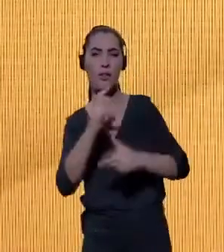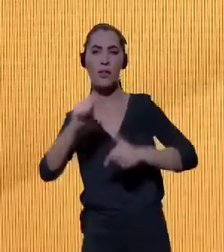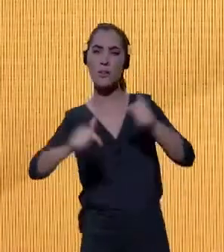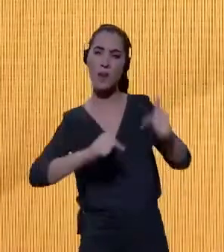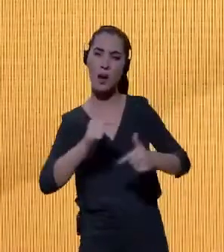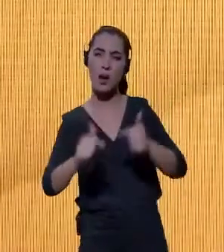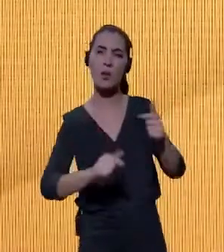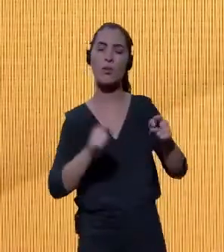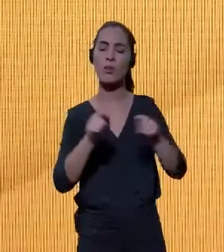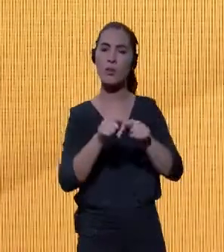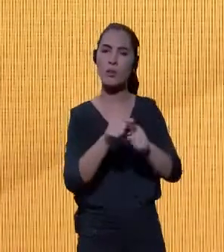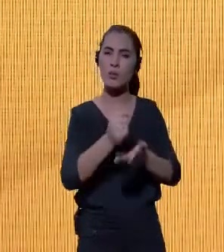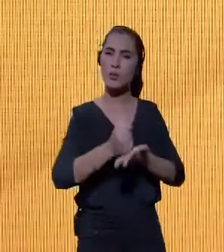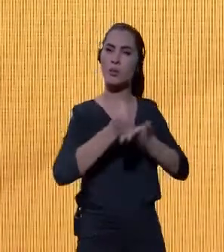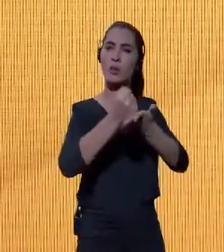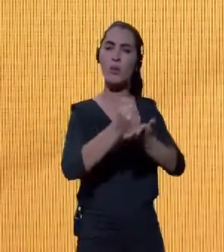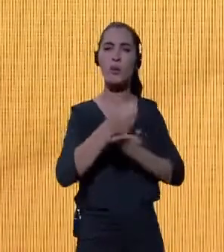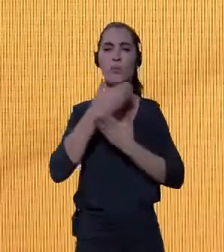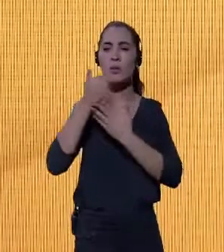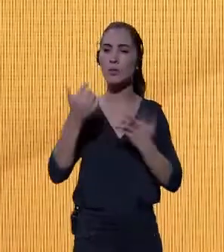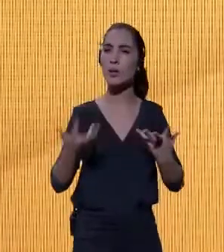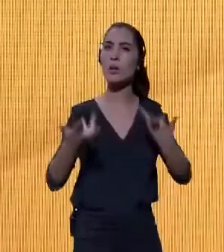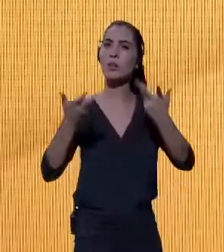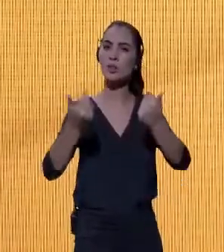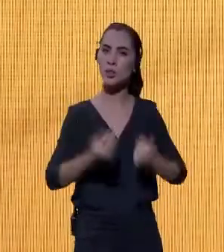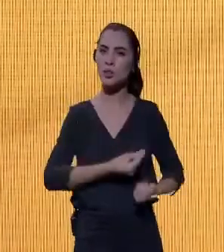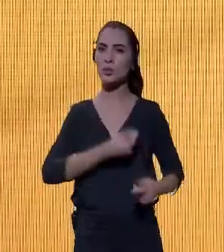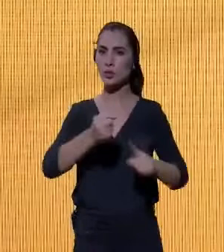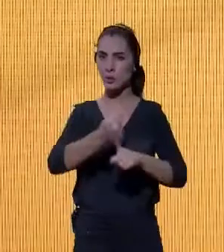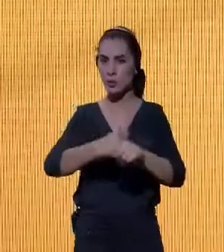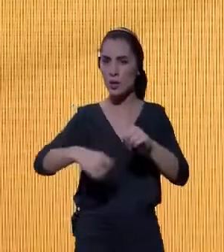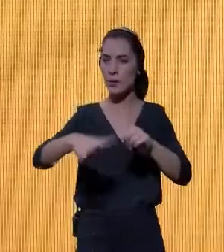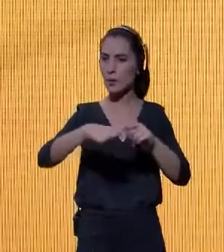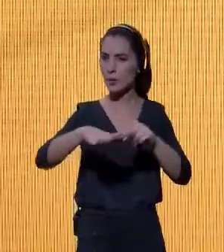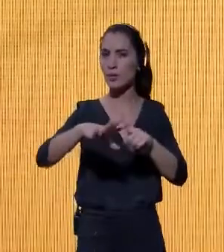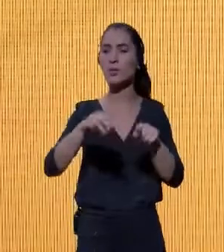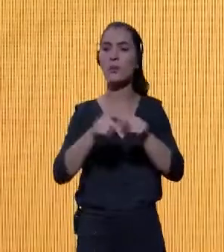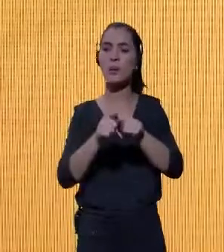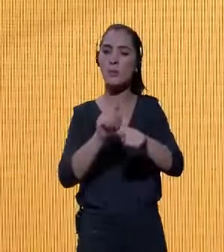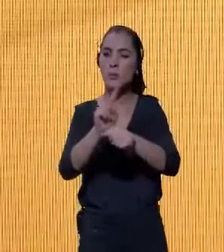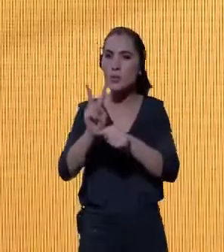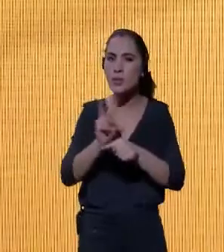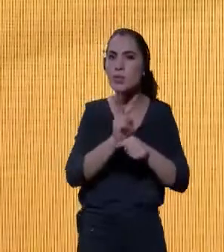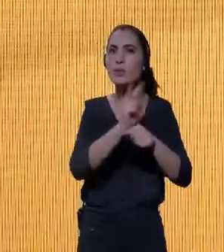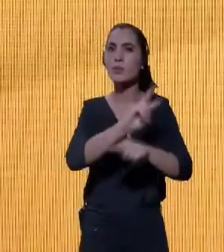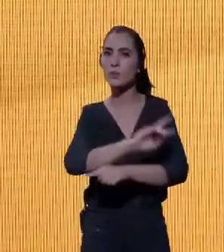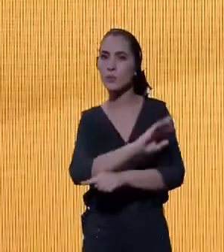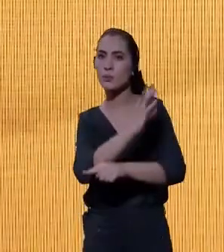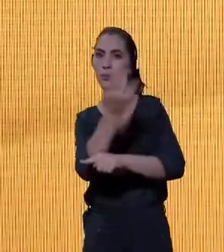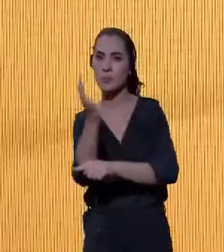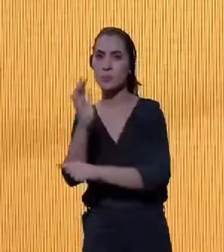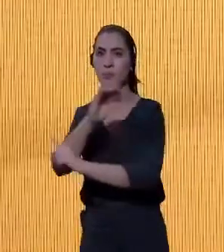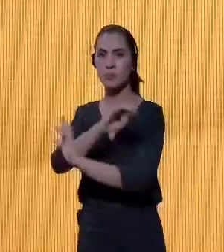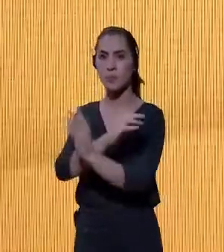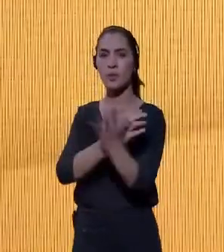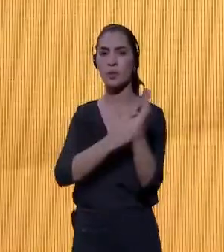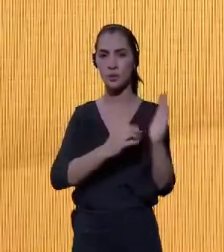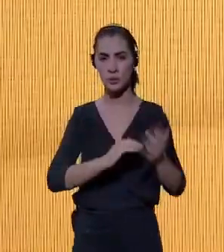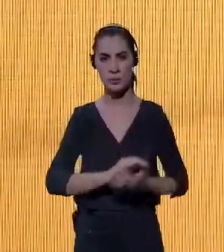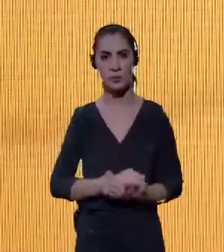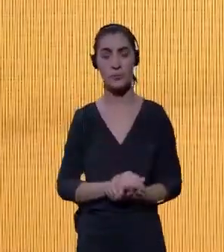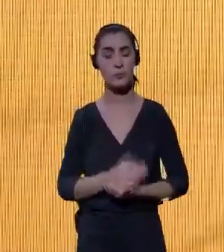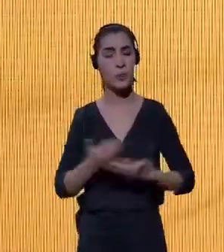além de contribuir para a melhoria da qualidade de vida da sociedade e a proteção do meio ambiente. Tem, portanto,